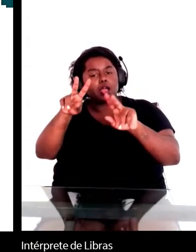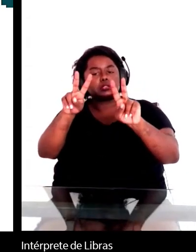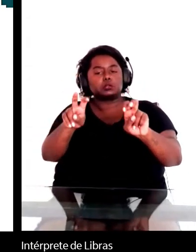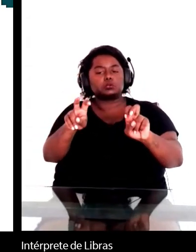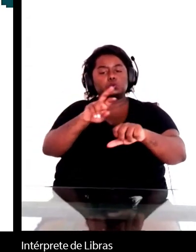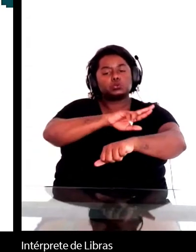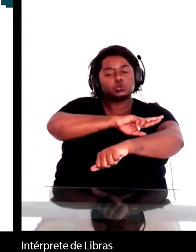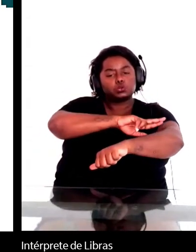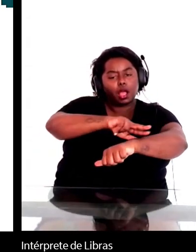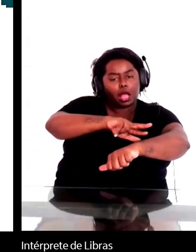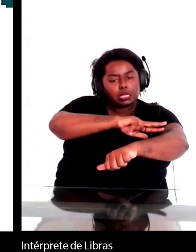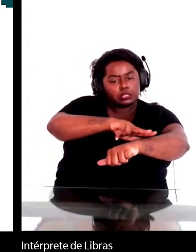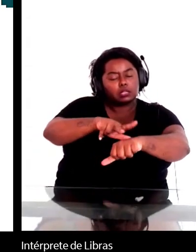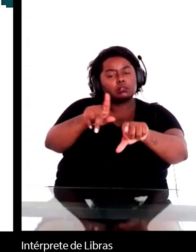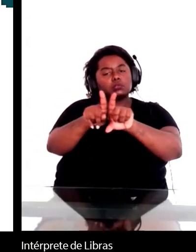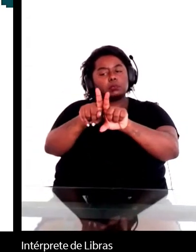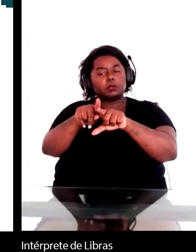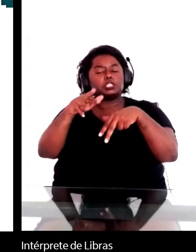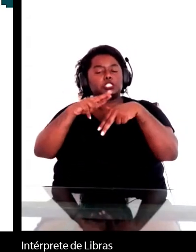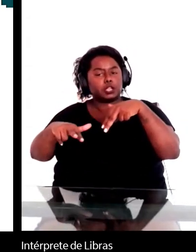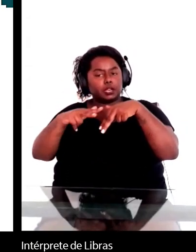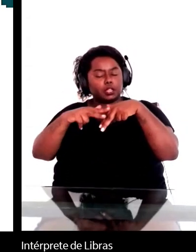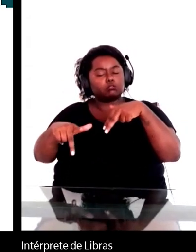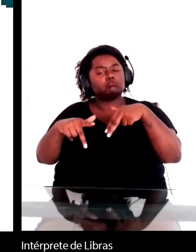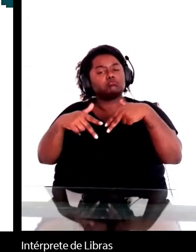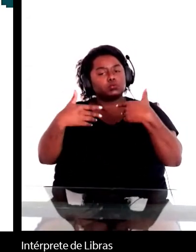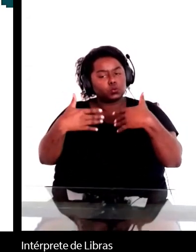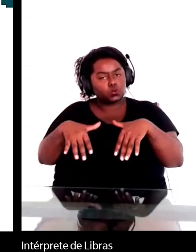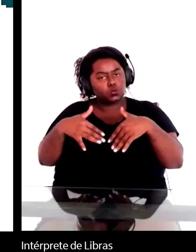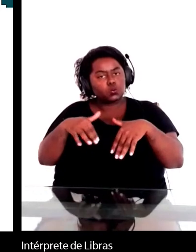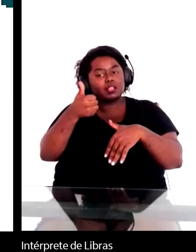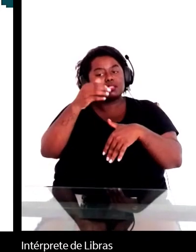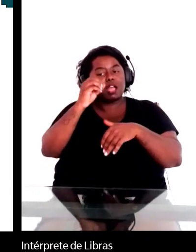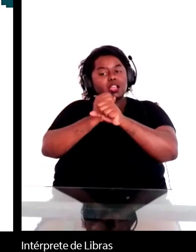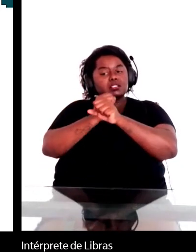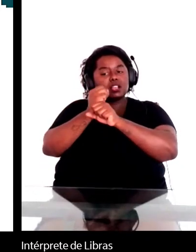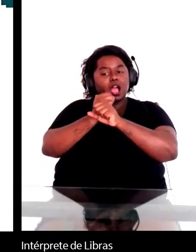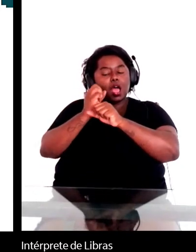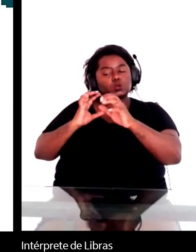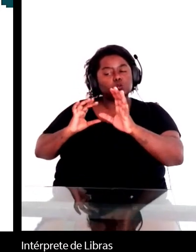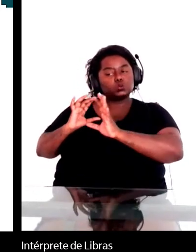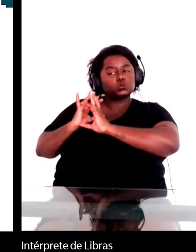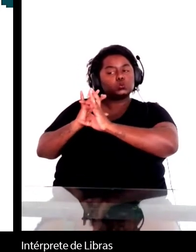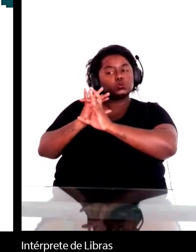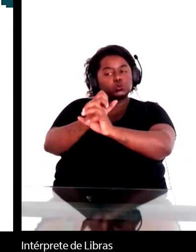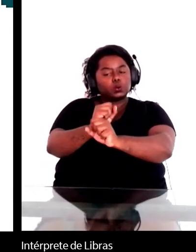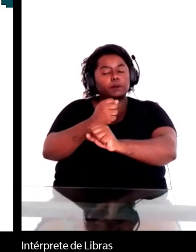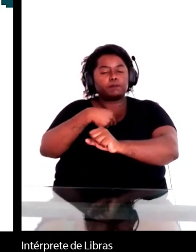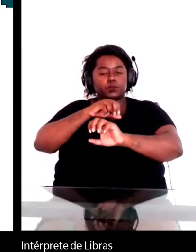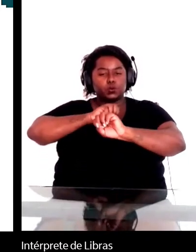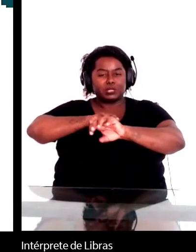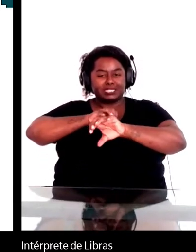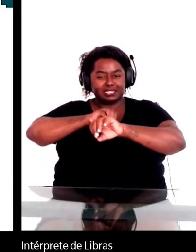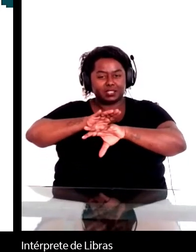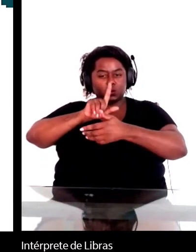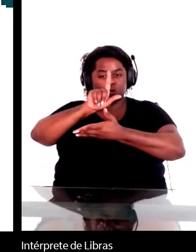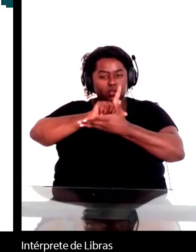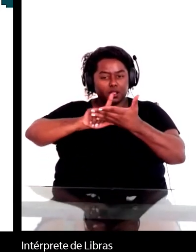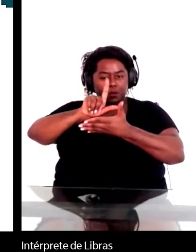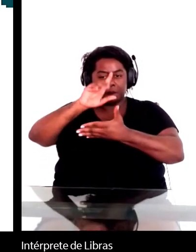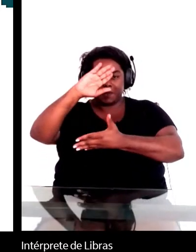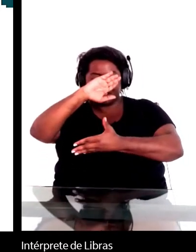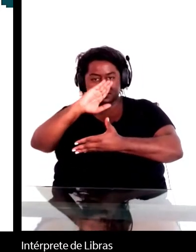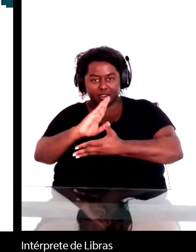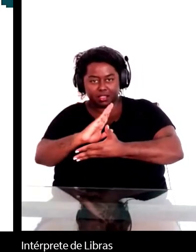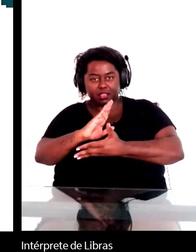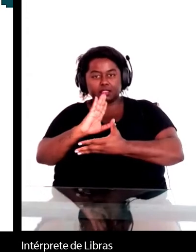Então, nos últimos dez anos que eu venho ensinando literatura brasileira no Reino Unido, eu, pouco